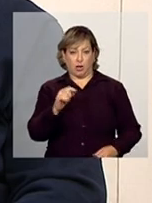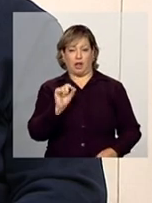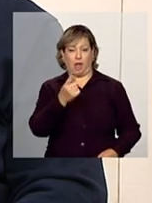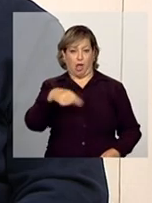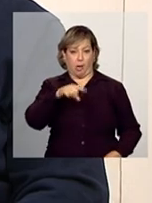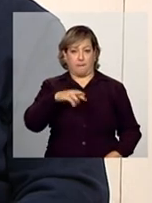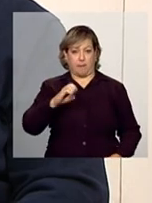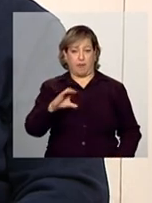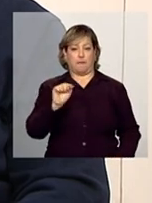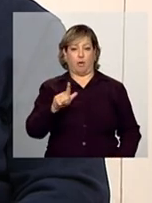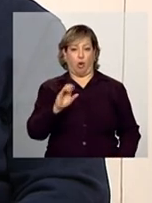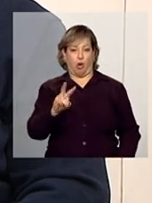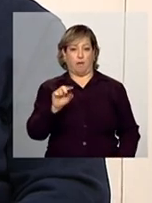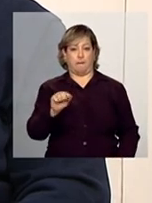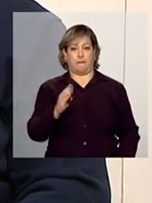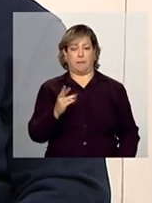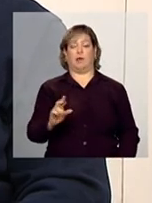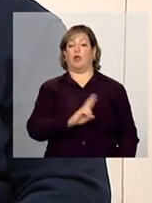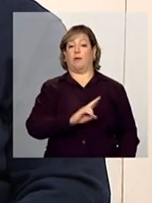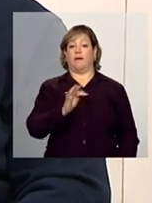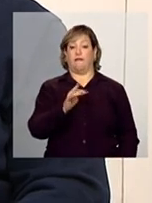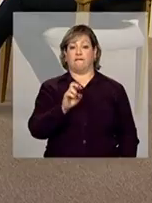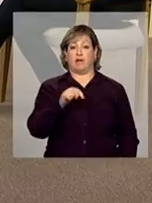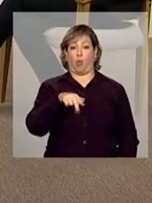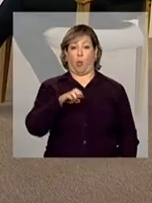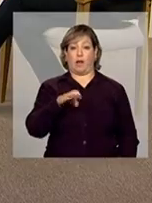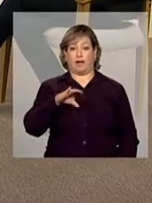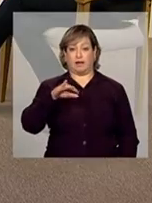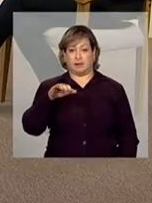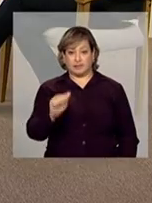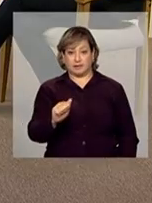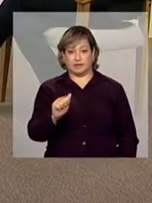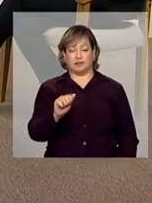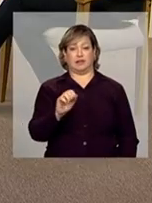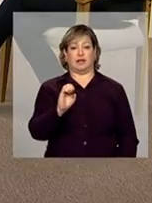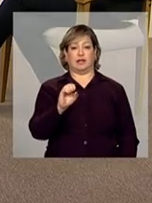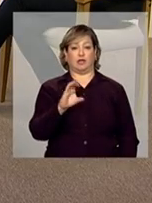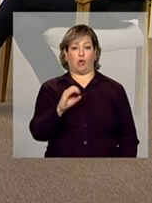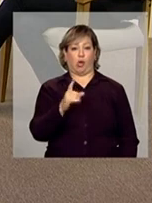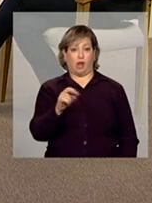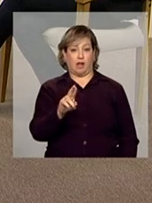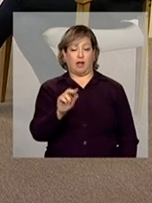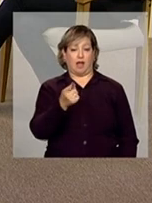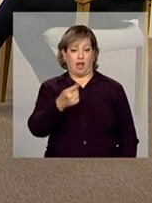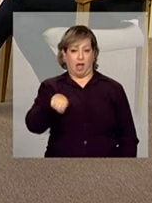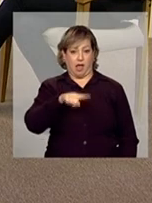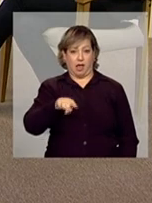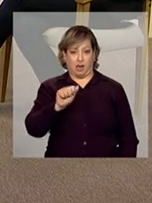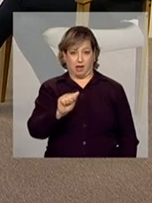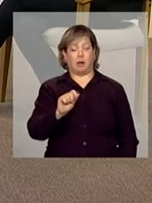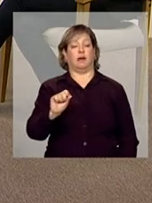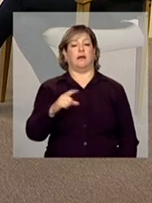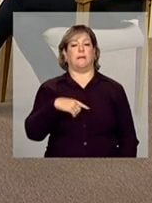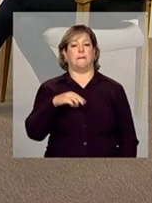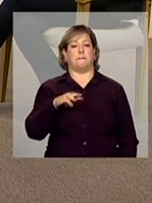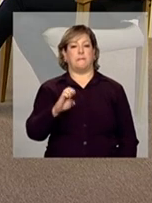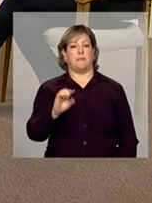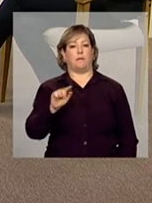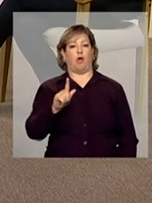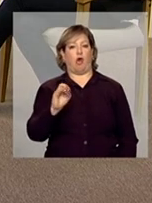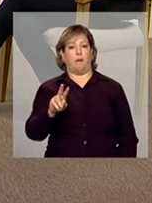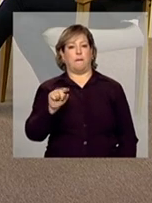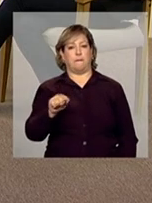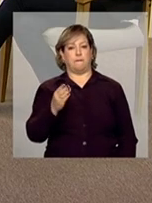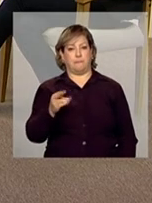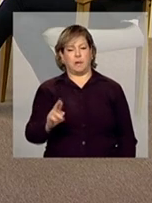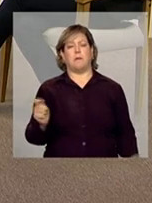.br. Frequênciaescolar.mec.gov.br. Exatamente, é isso mesmo. Então, podem mandar a mensagem que